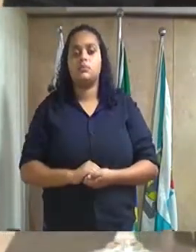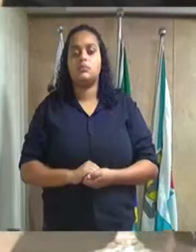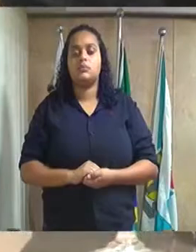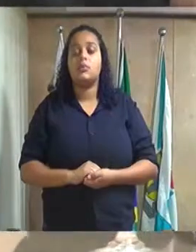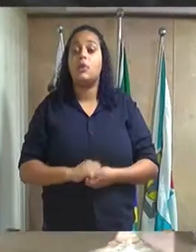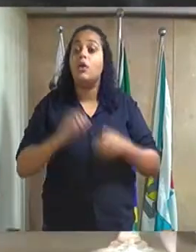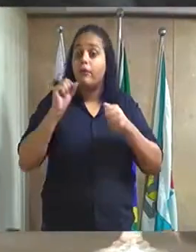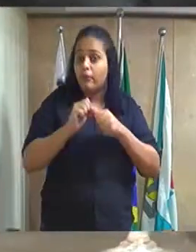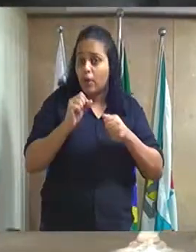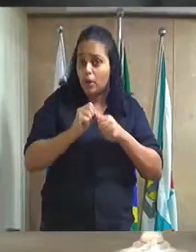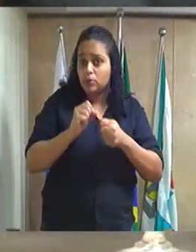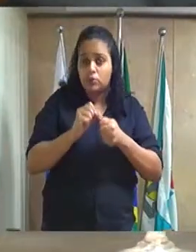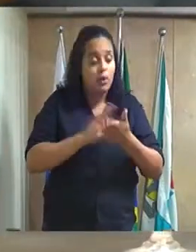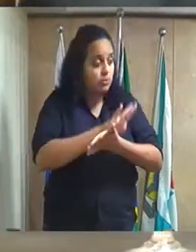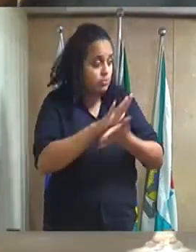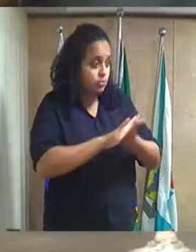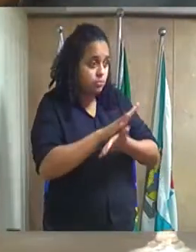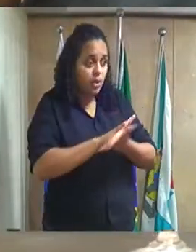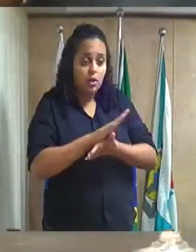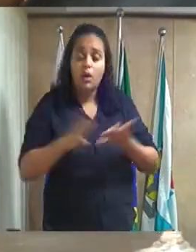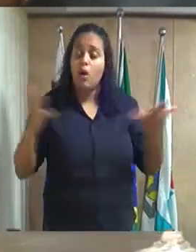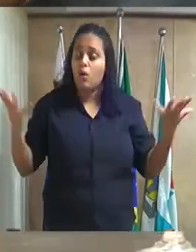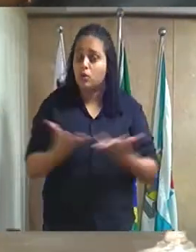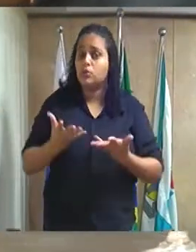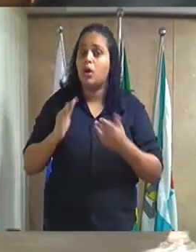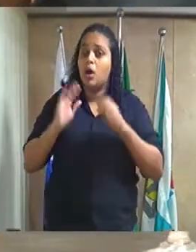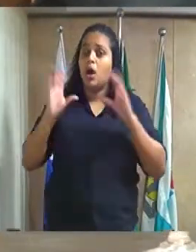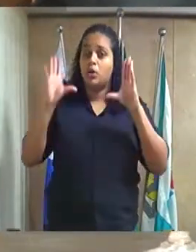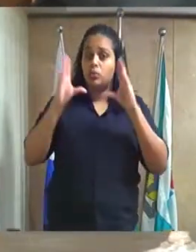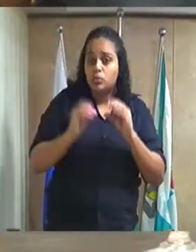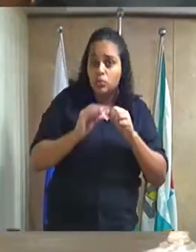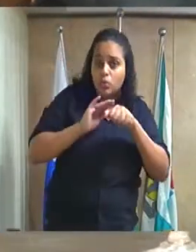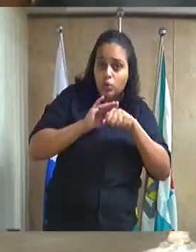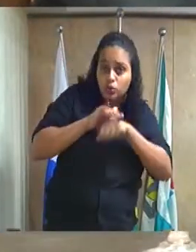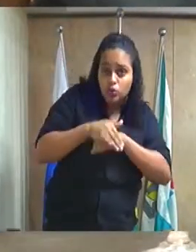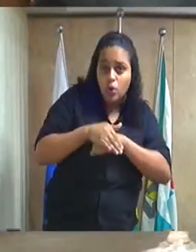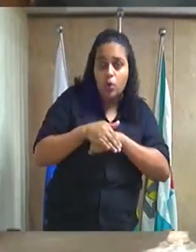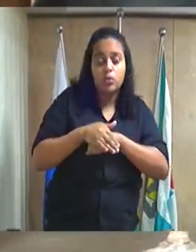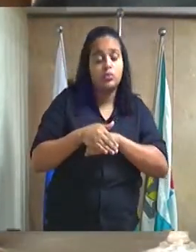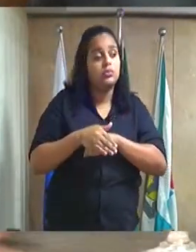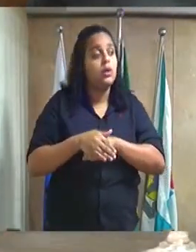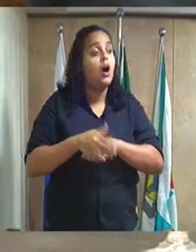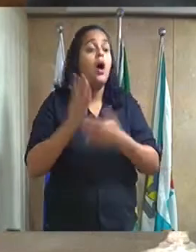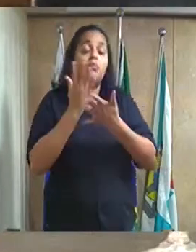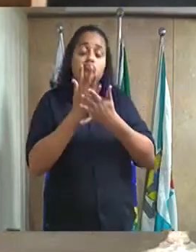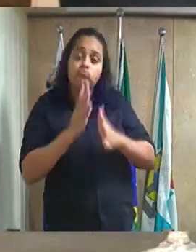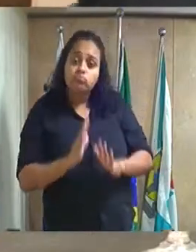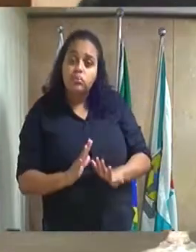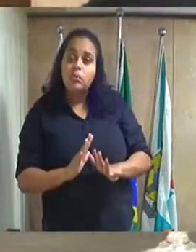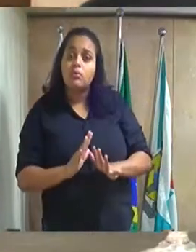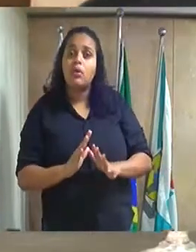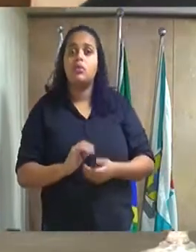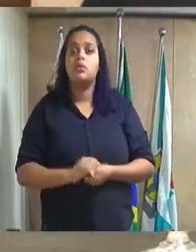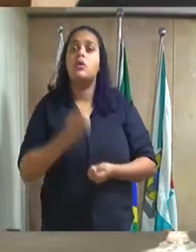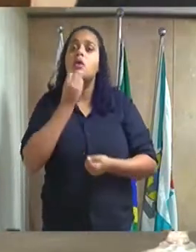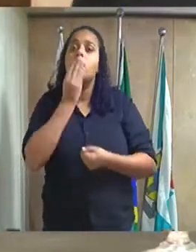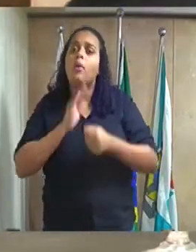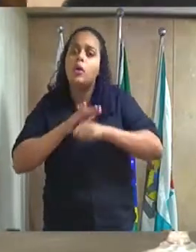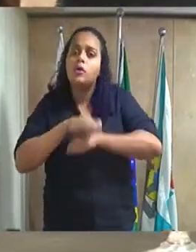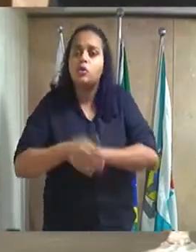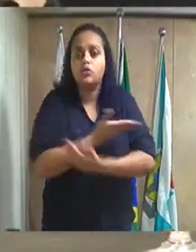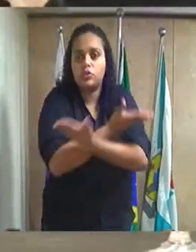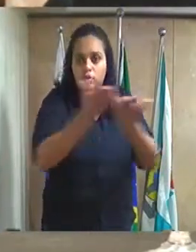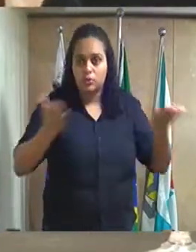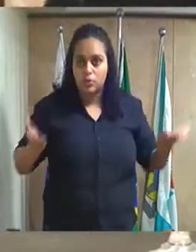não havendo mais nada para tratar na noite de hoje dou por encerrada a sessão uma boa noite a